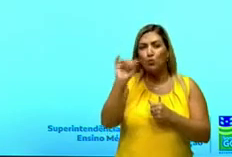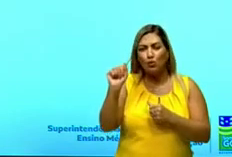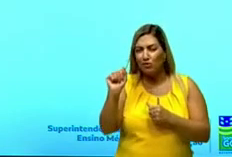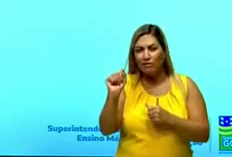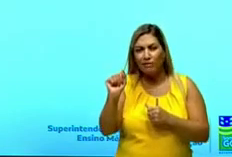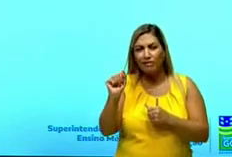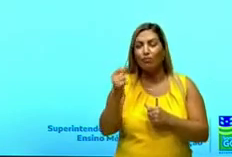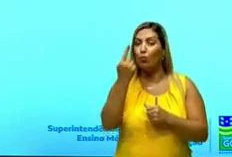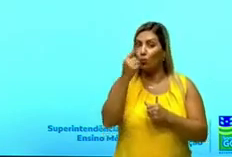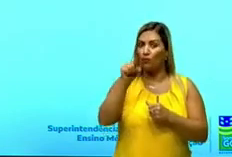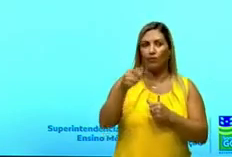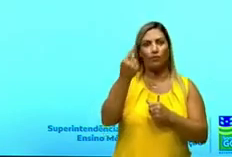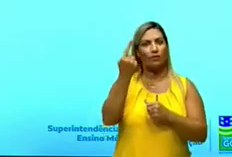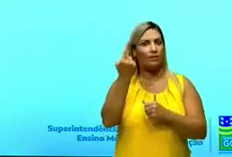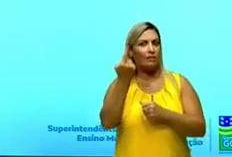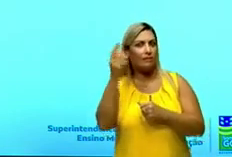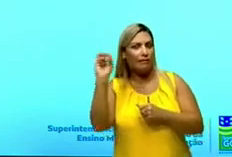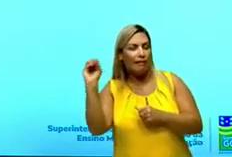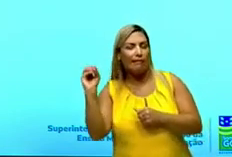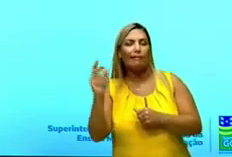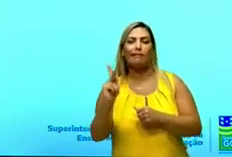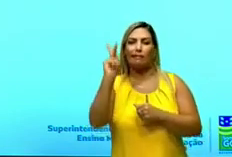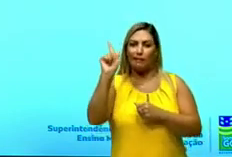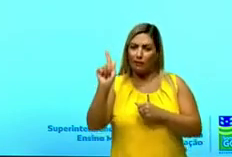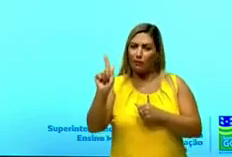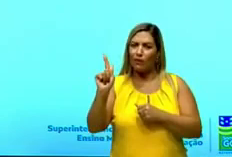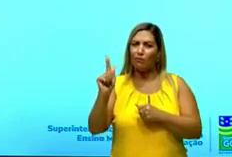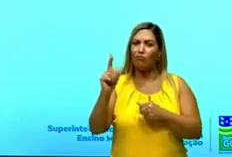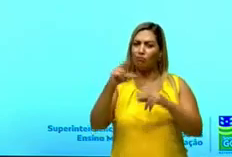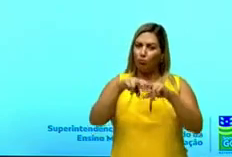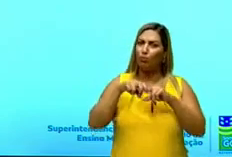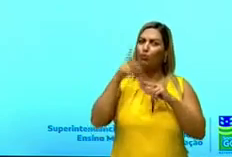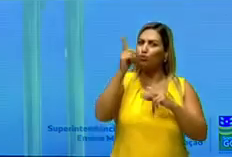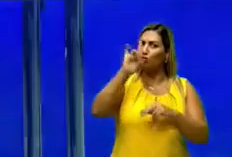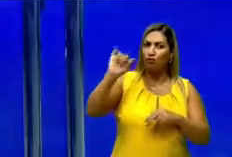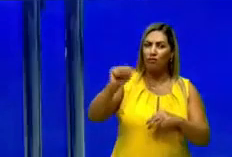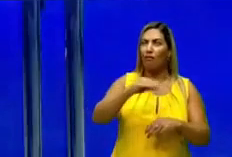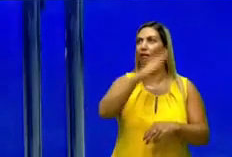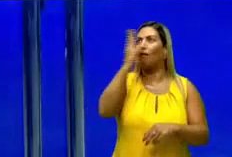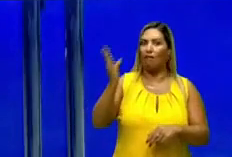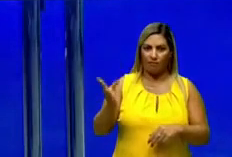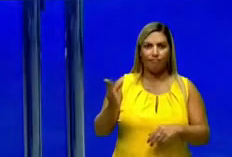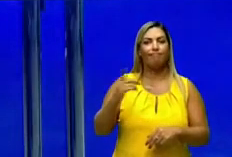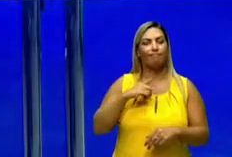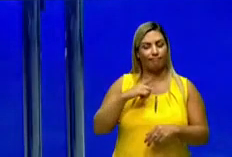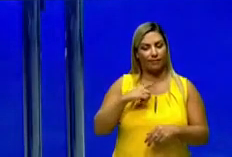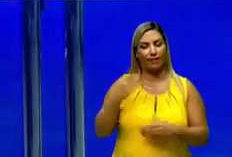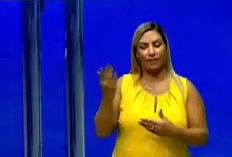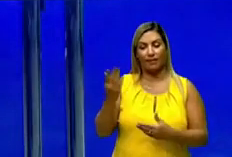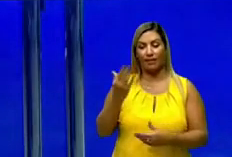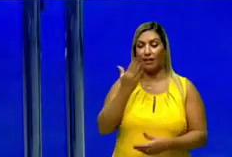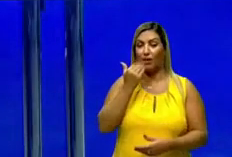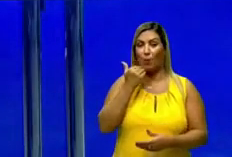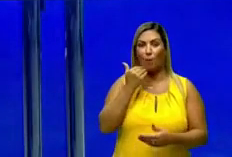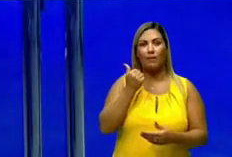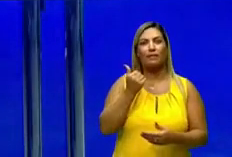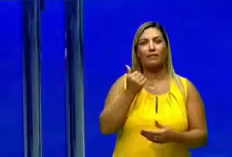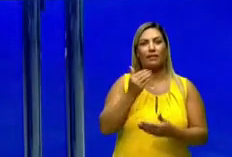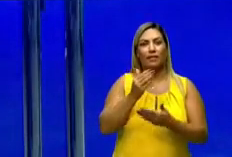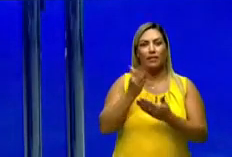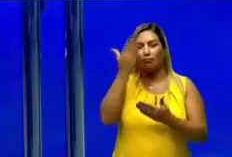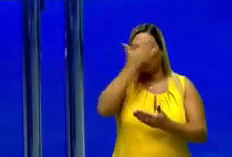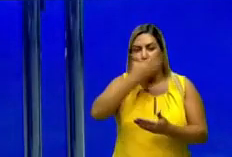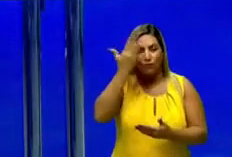aí, 1,1 quilo e 100 gramas de lixo por dia. É o que a gente pode chamar também de comida invisível.